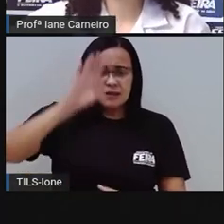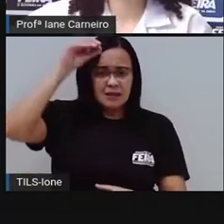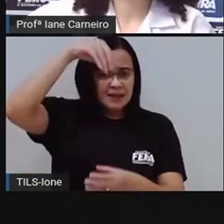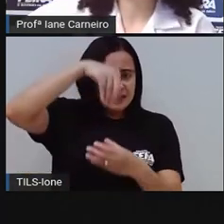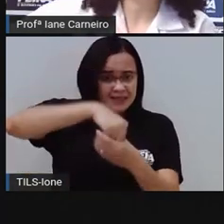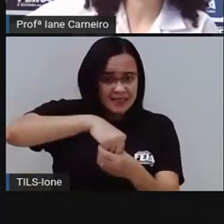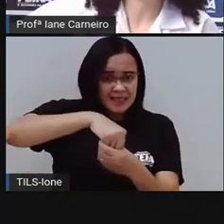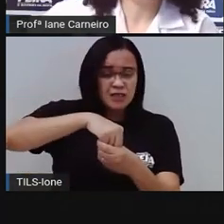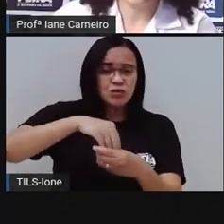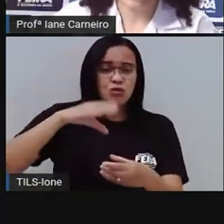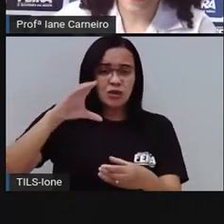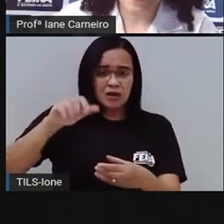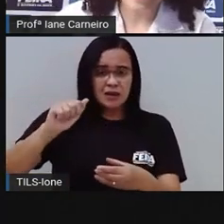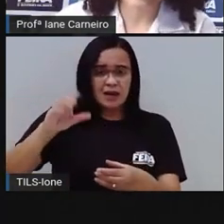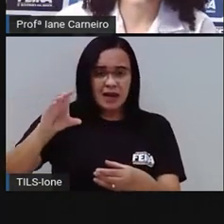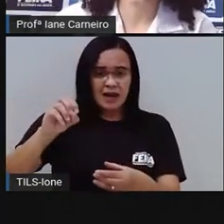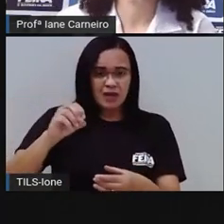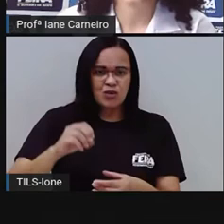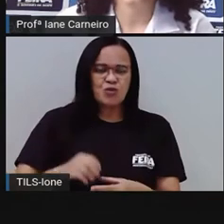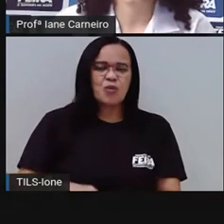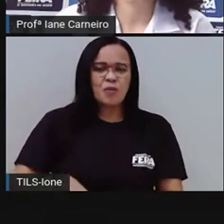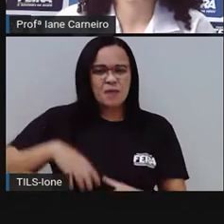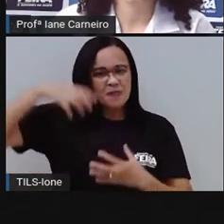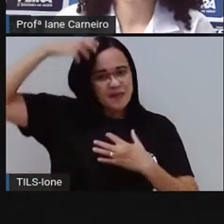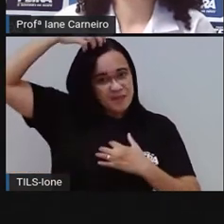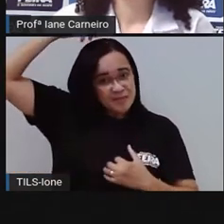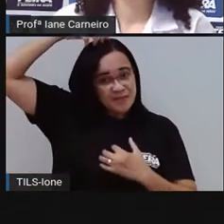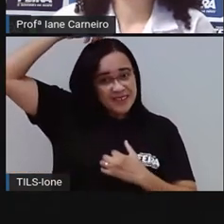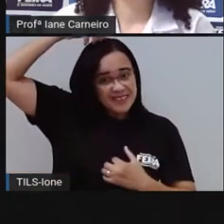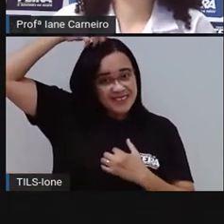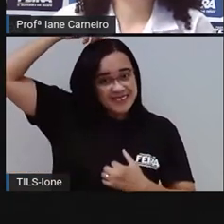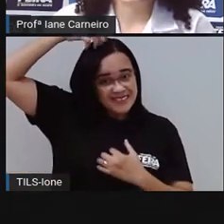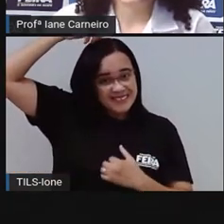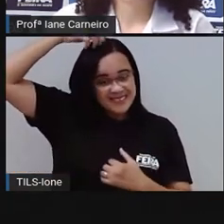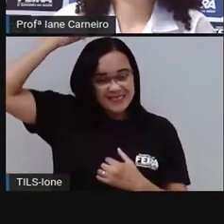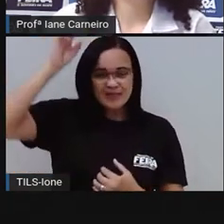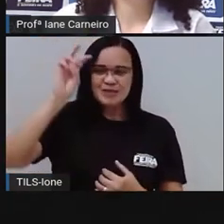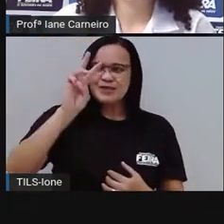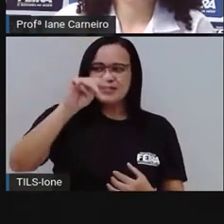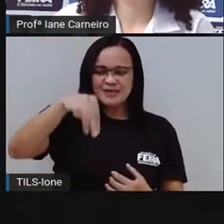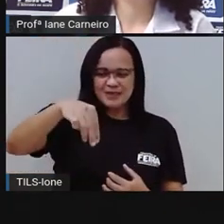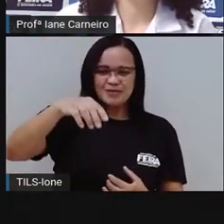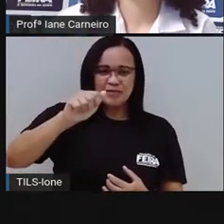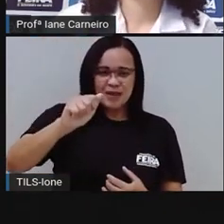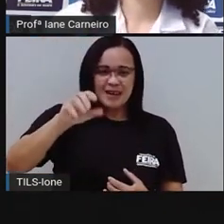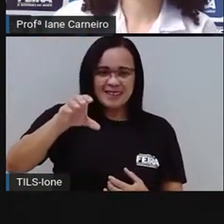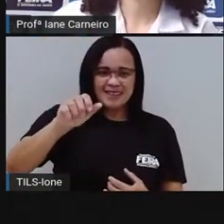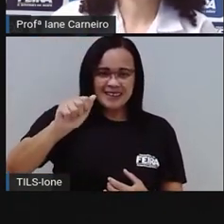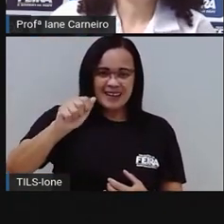Macaco. Macaco. Olha só a resposta. Macaco. Escreve aí.